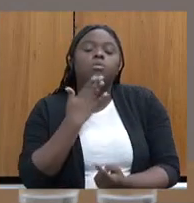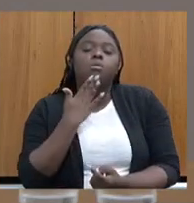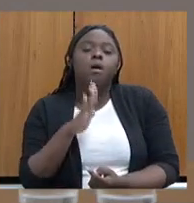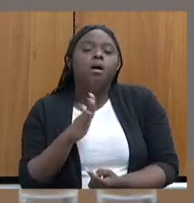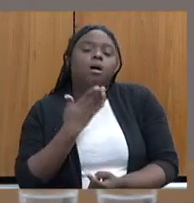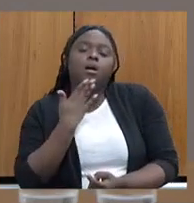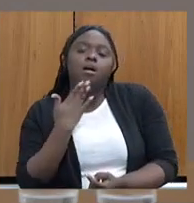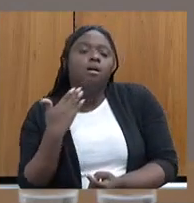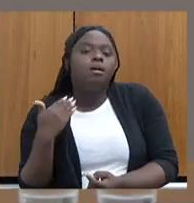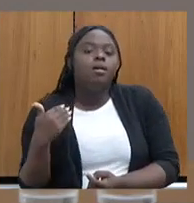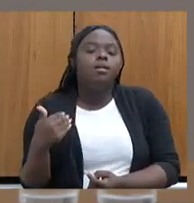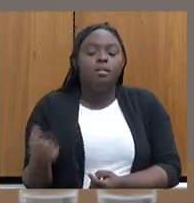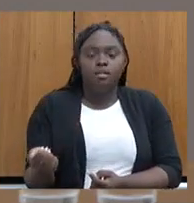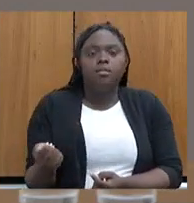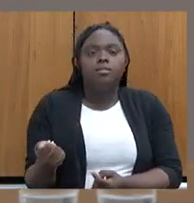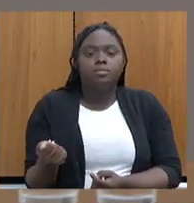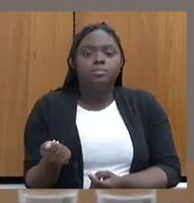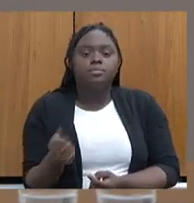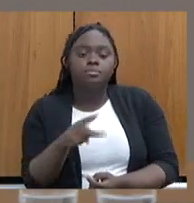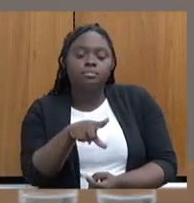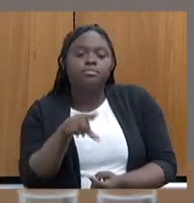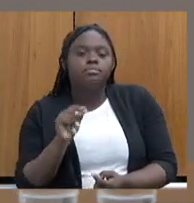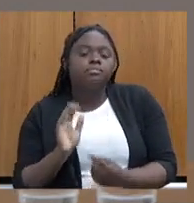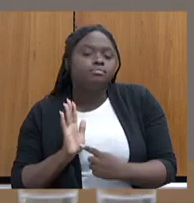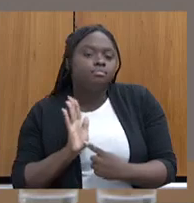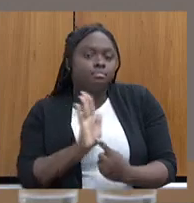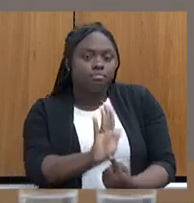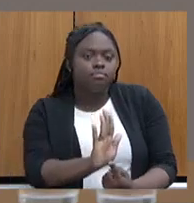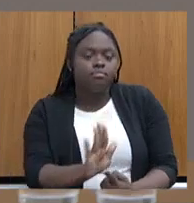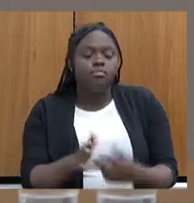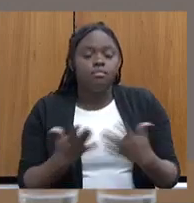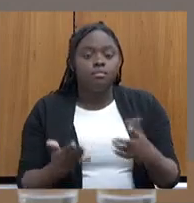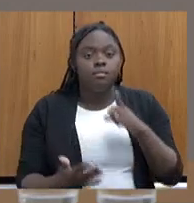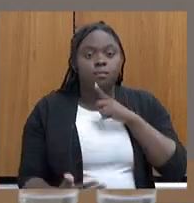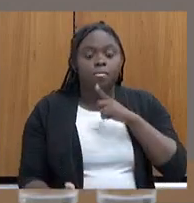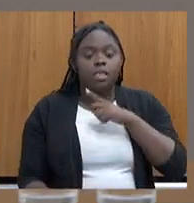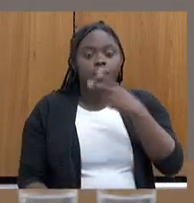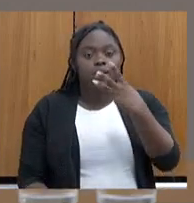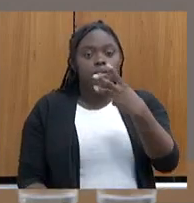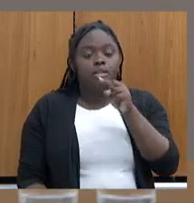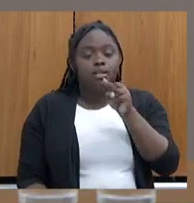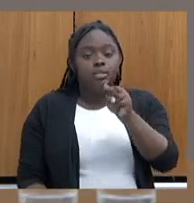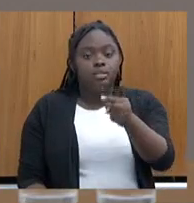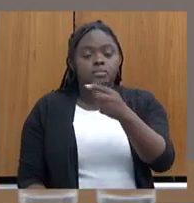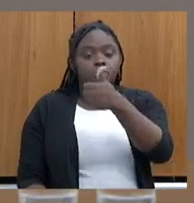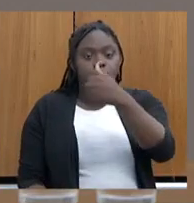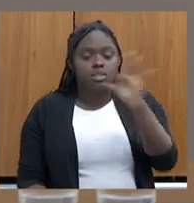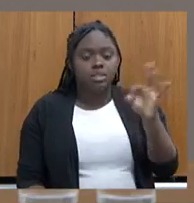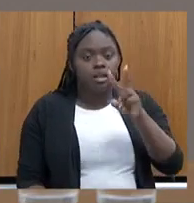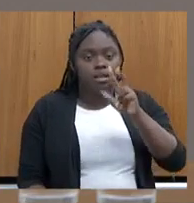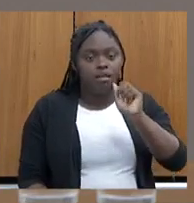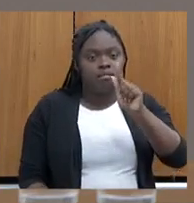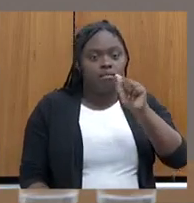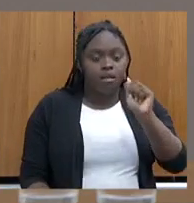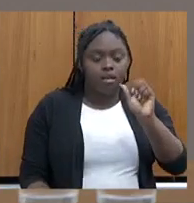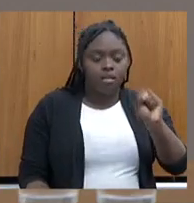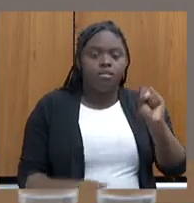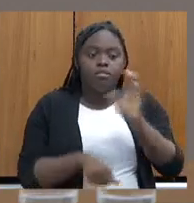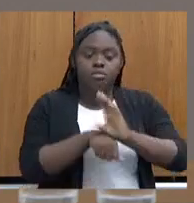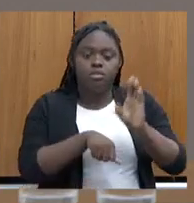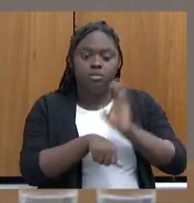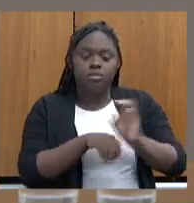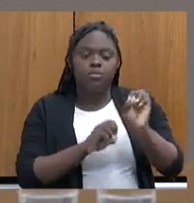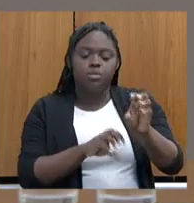qualificação a ser oferecida. Com isso, nós tivemos 3.100 vagas em curso de qualificação profissional, em formação inicial e